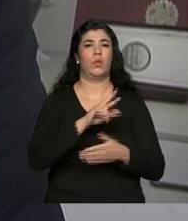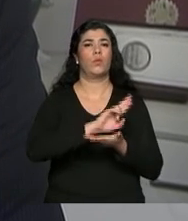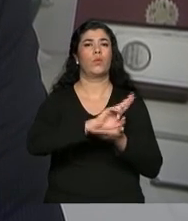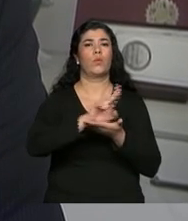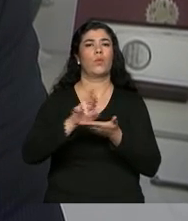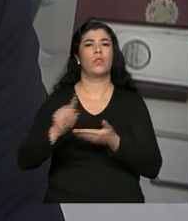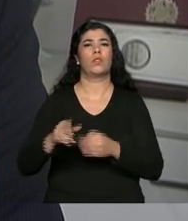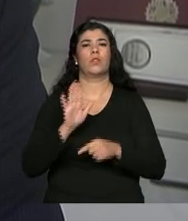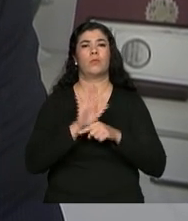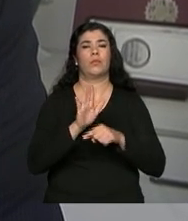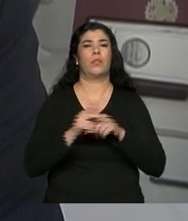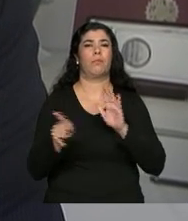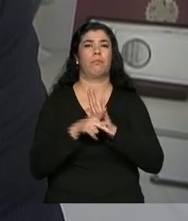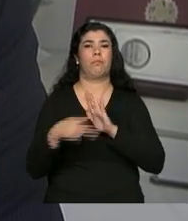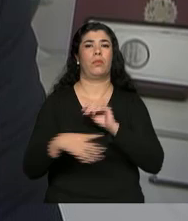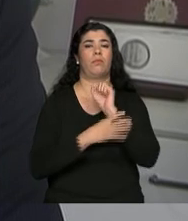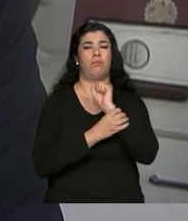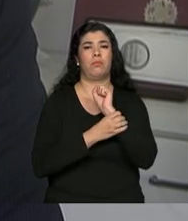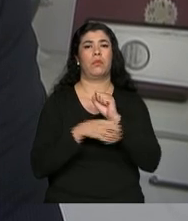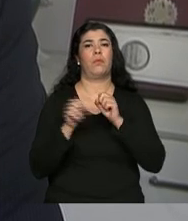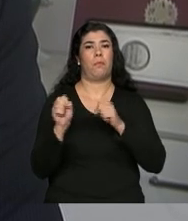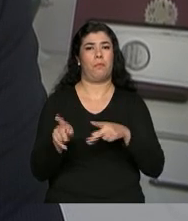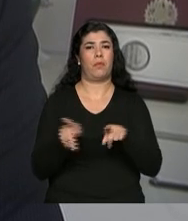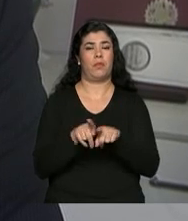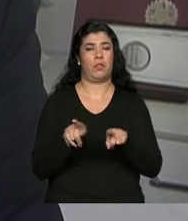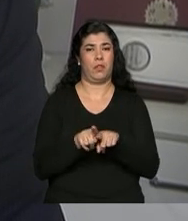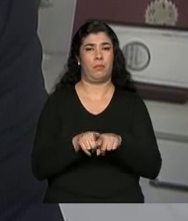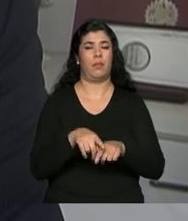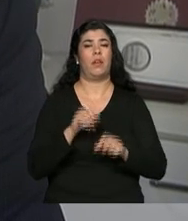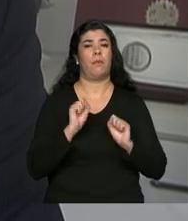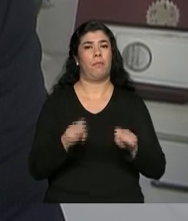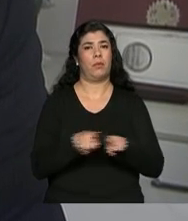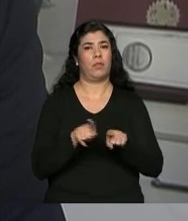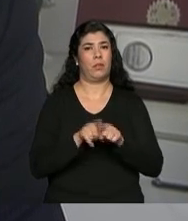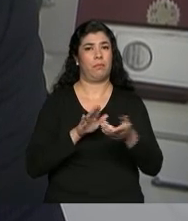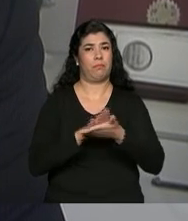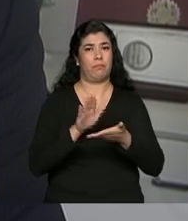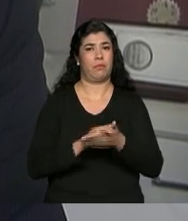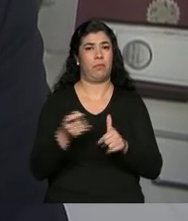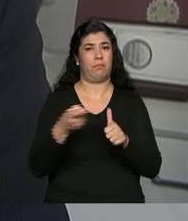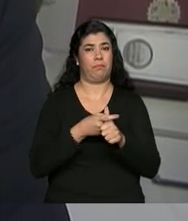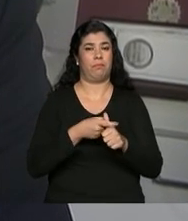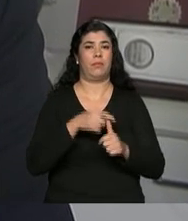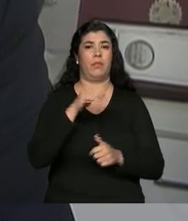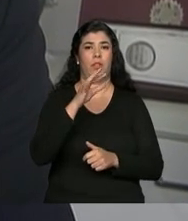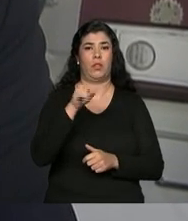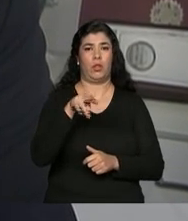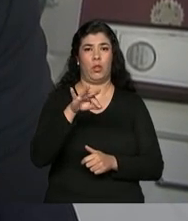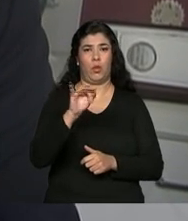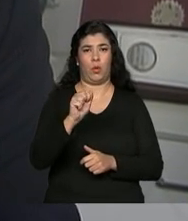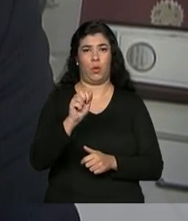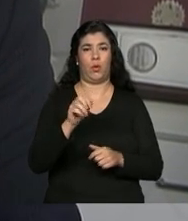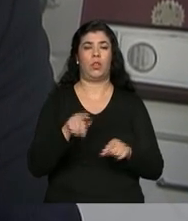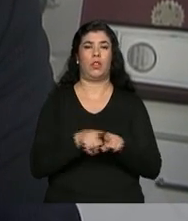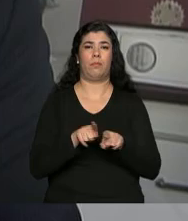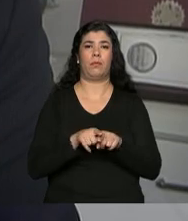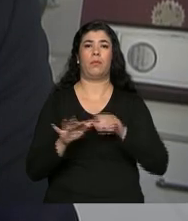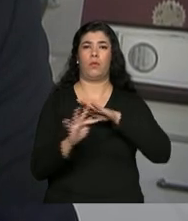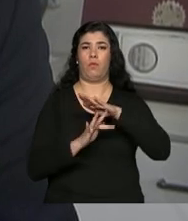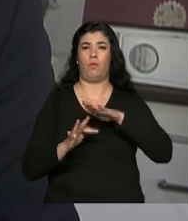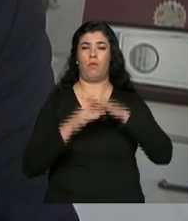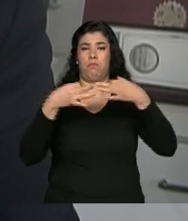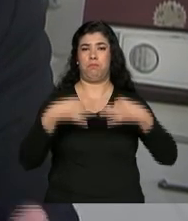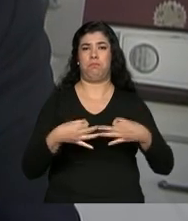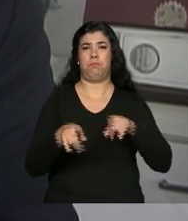os outros benefícios que dão à Previdência. E, ao mesmo tempo, ele pode emitir uma nota fiscal, ele pode ser formal naquele